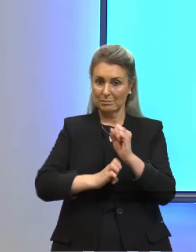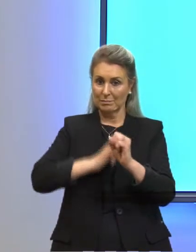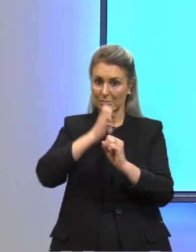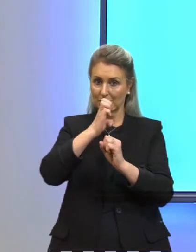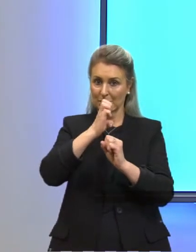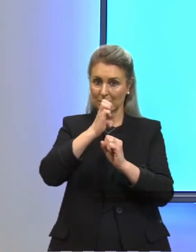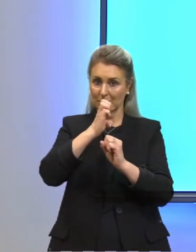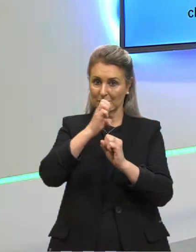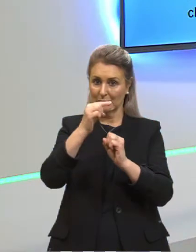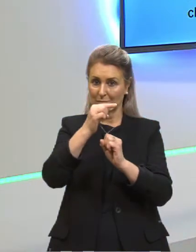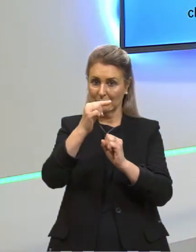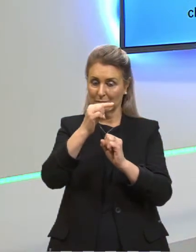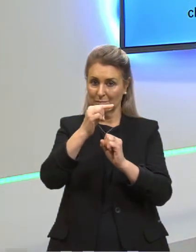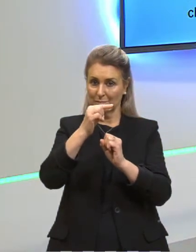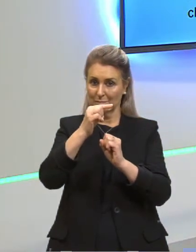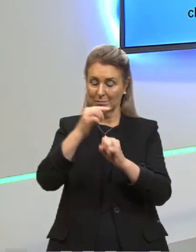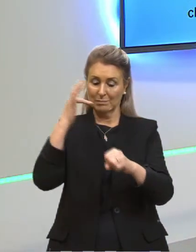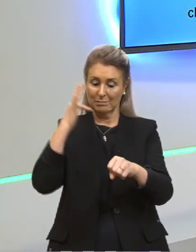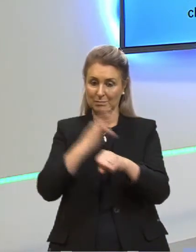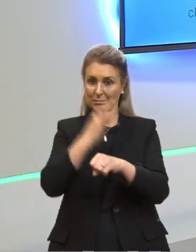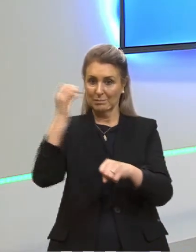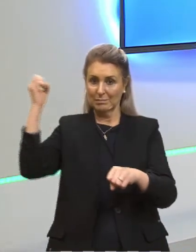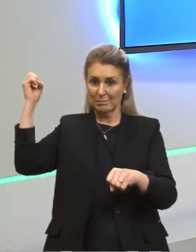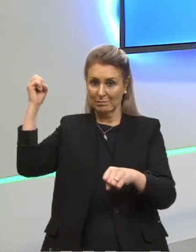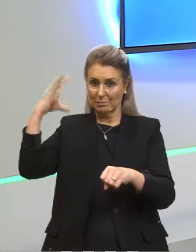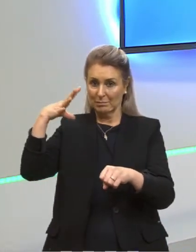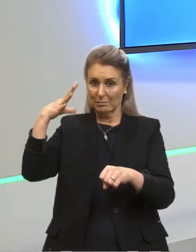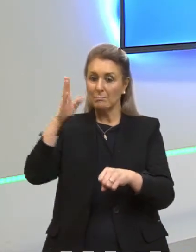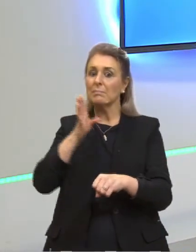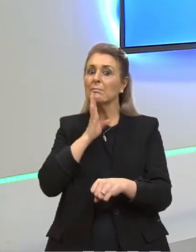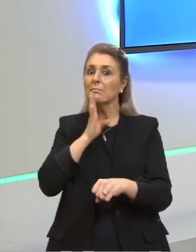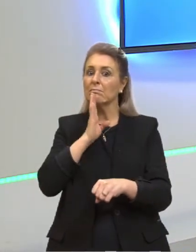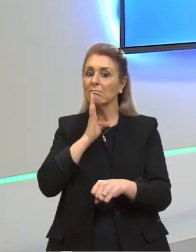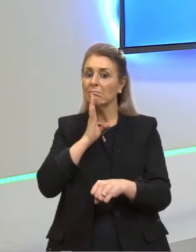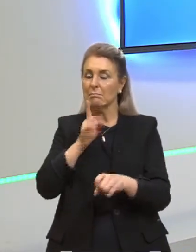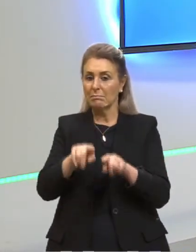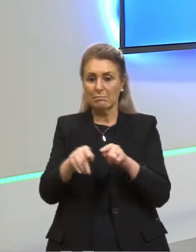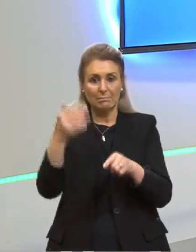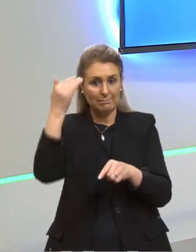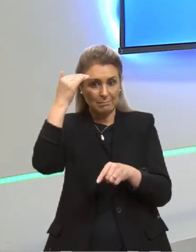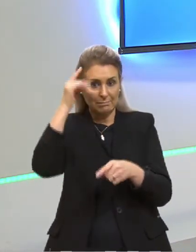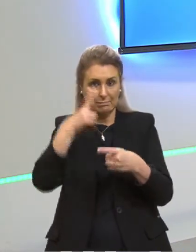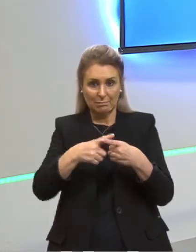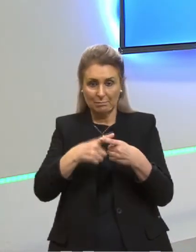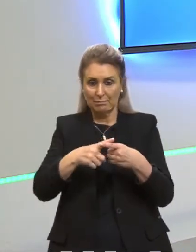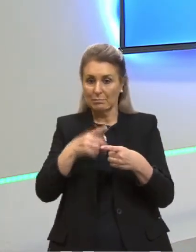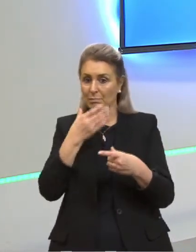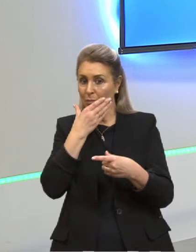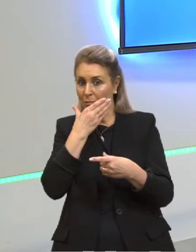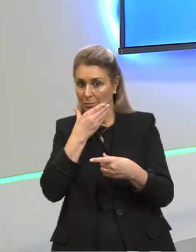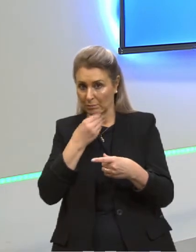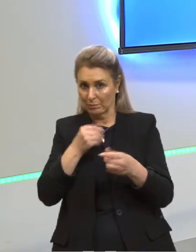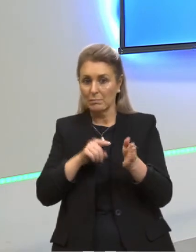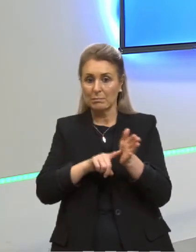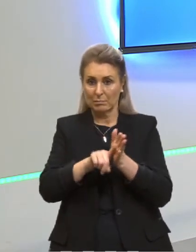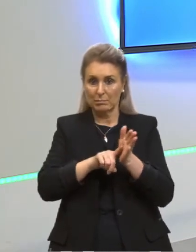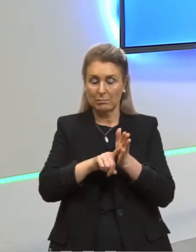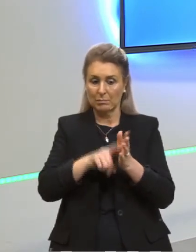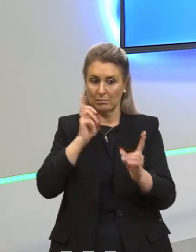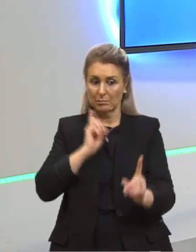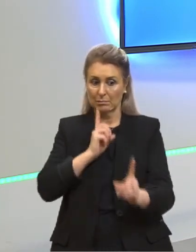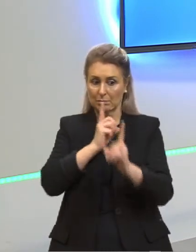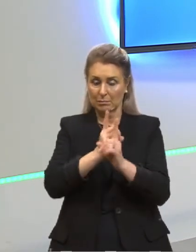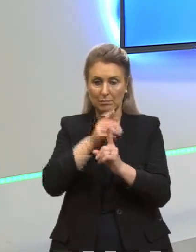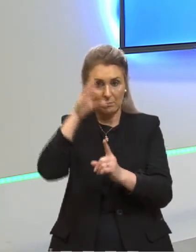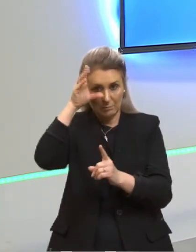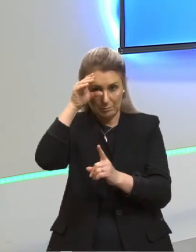elétrons dele. Esse é o efeito fotoelétrico, já se conhecia, mas não entendia-se porquê. O próprio Hertz já conhecia, ele que descobriu que